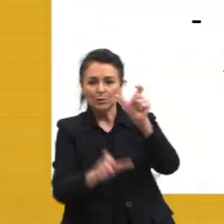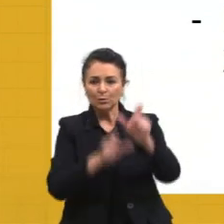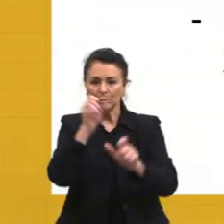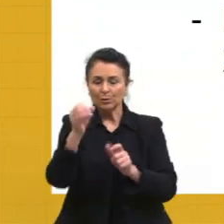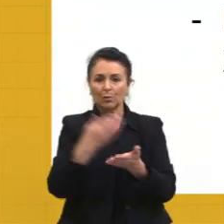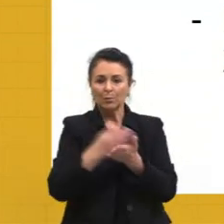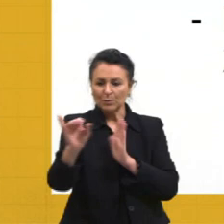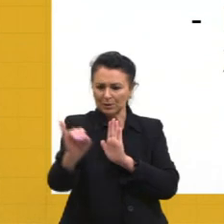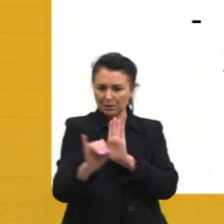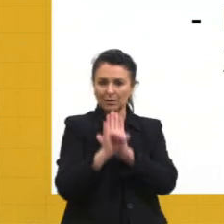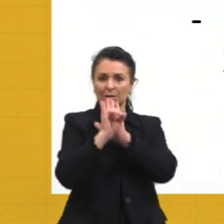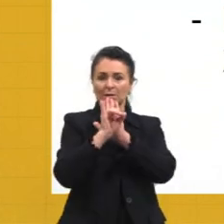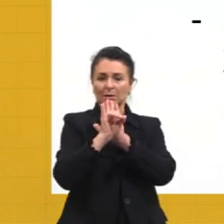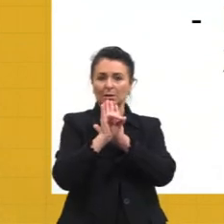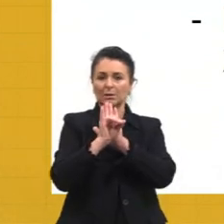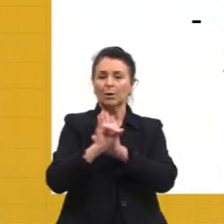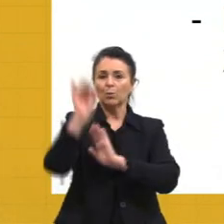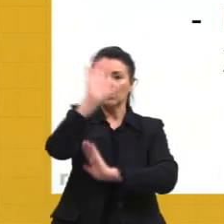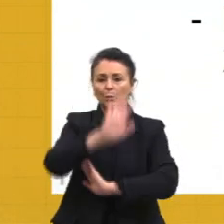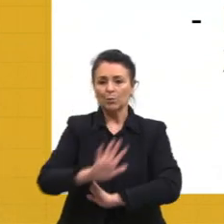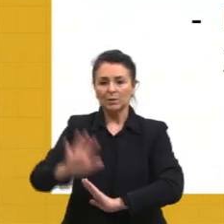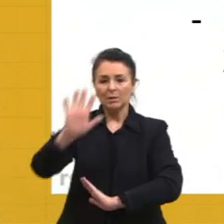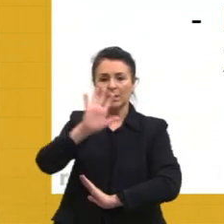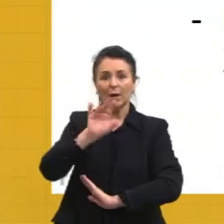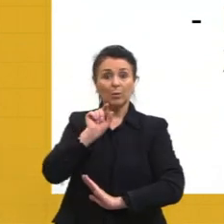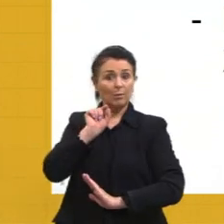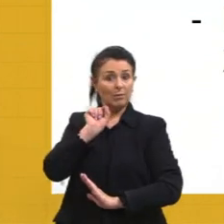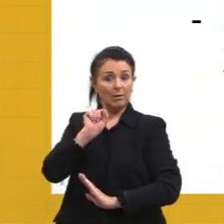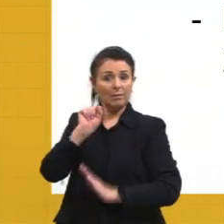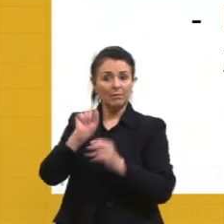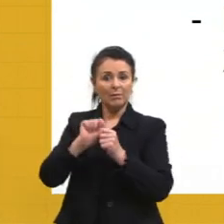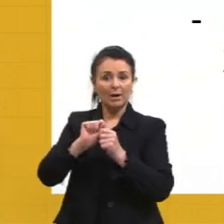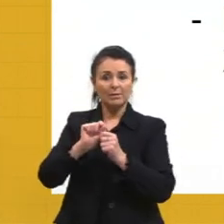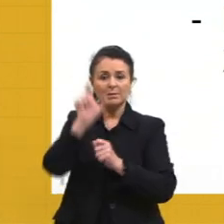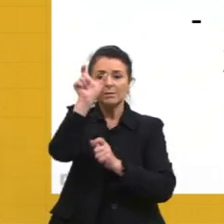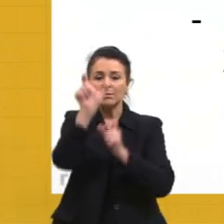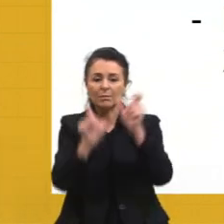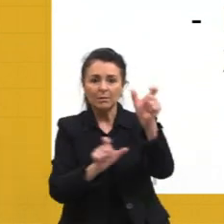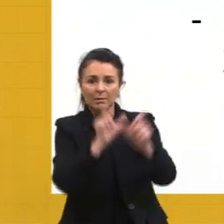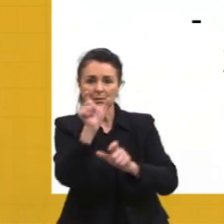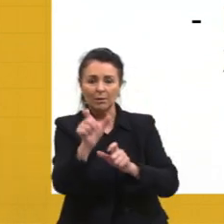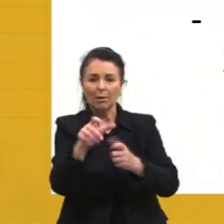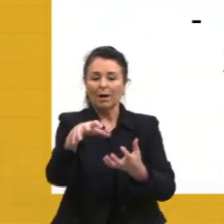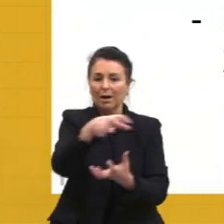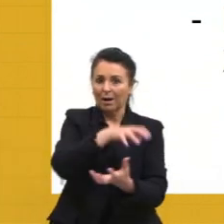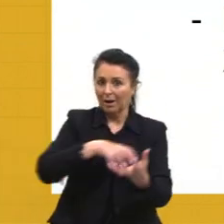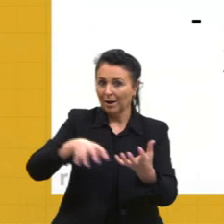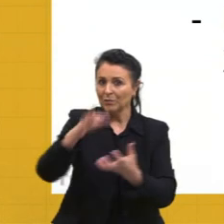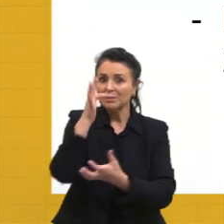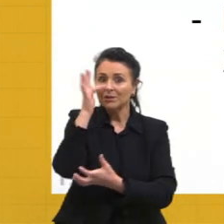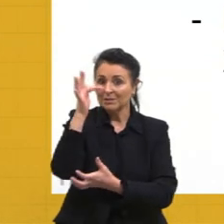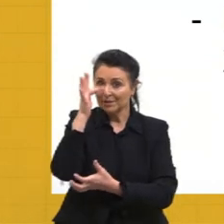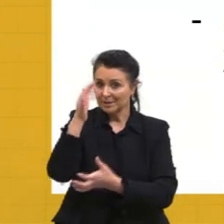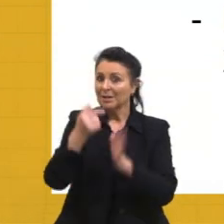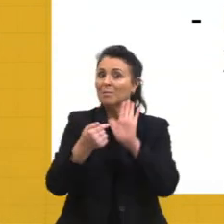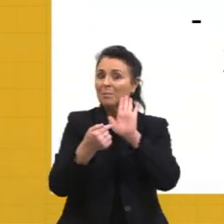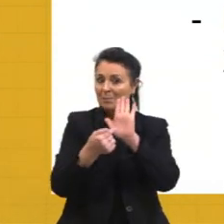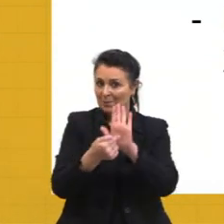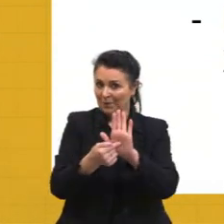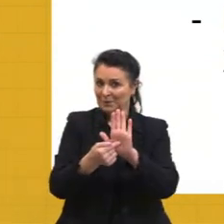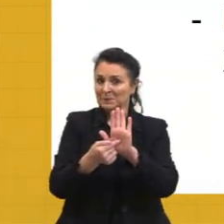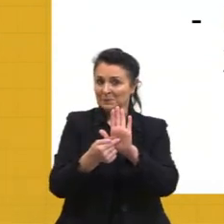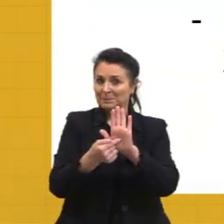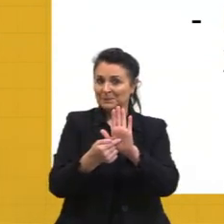feito, constituído pelo seu povo. Então, na Revolução Francesa, isso aí vai mudar, a vai estudar nas próximas aulas também.